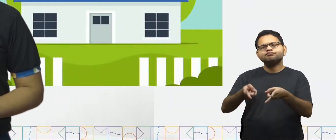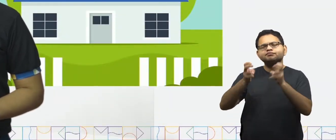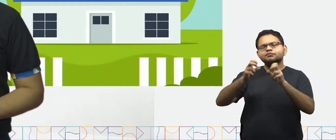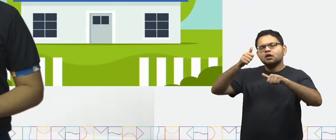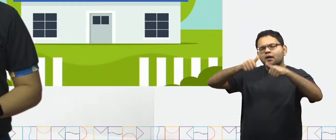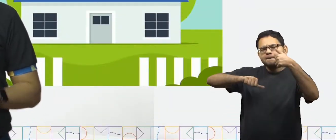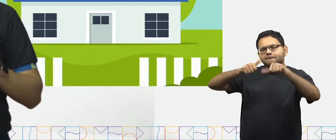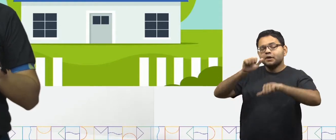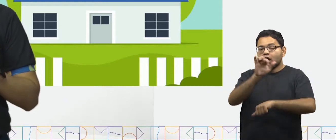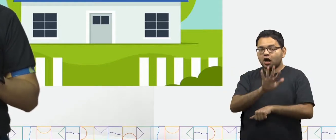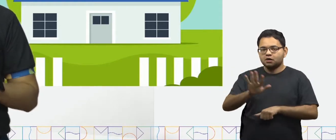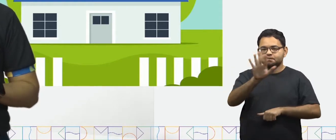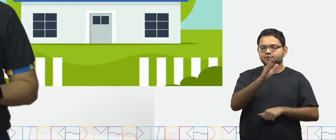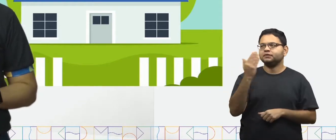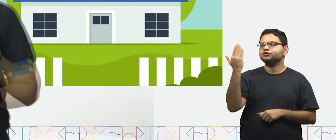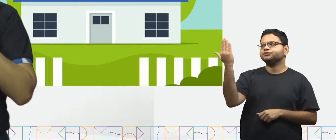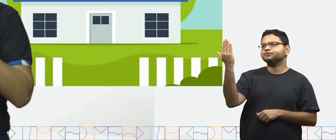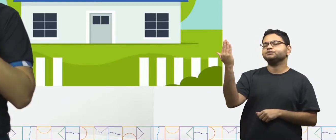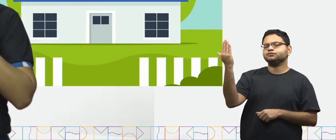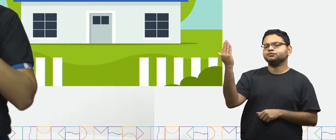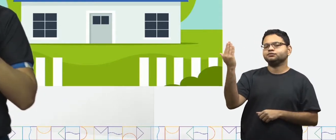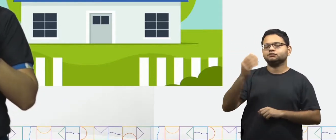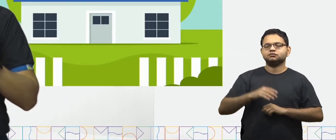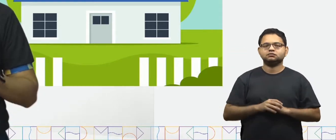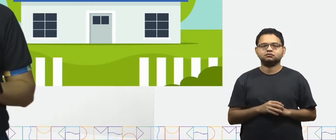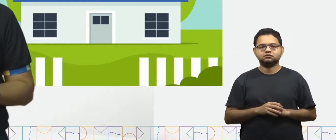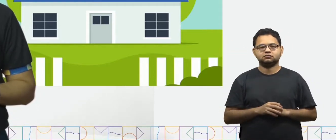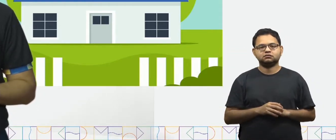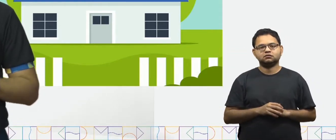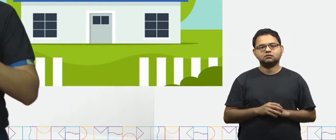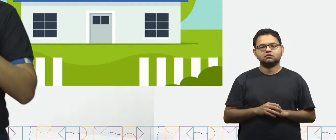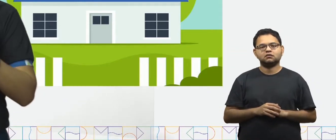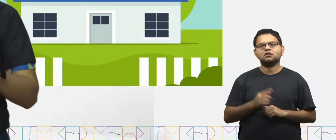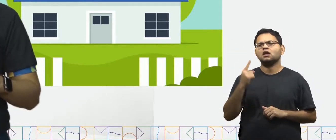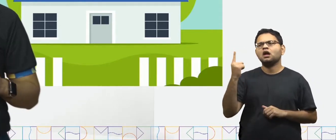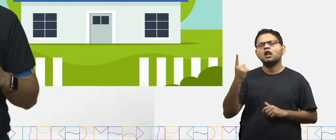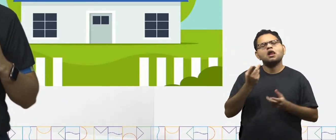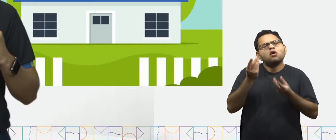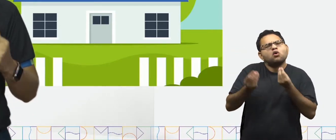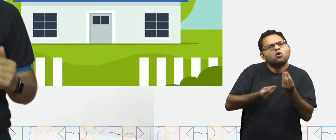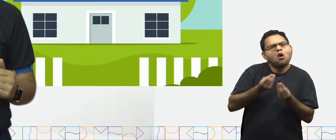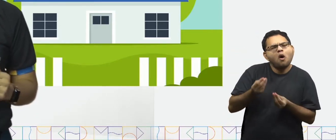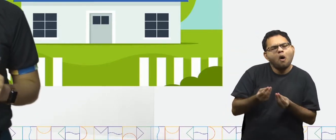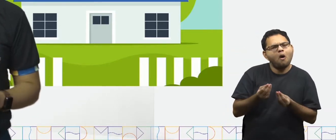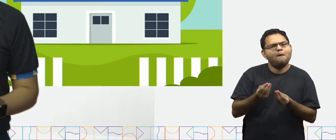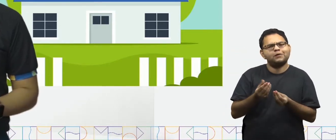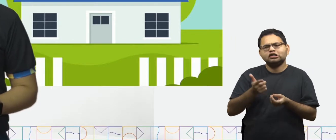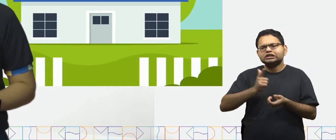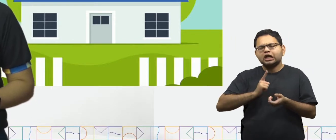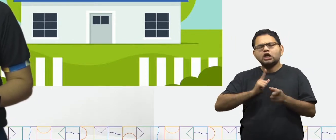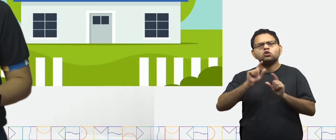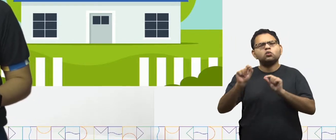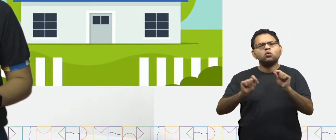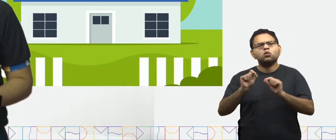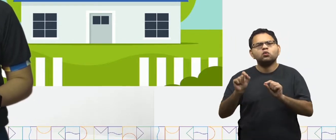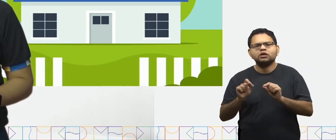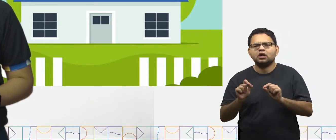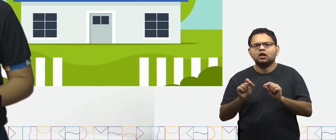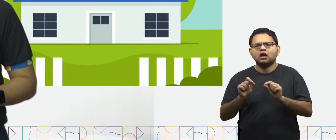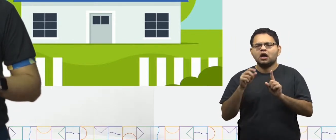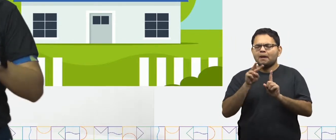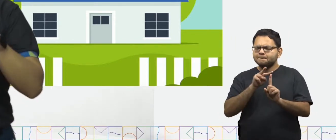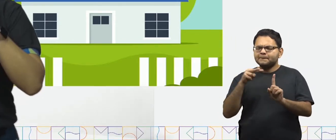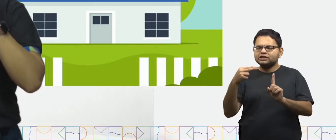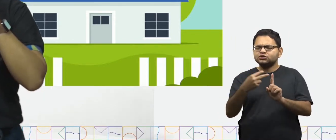observar essa imagem. Como está no desenho? Como ela é formada? O que ela tem?